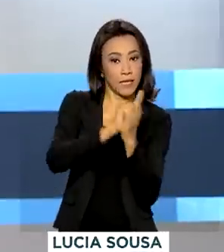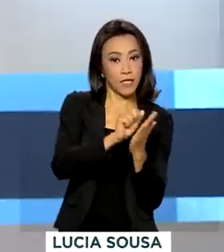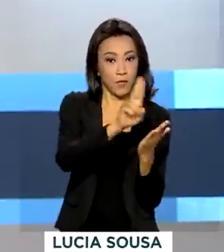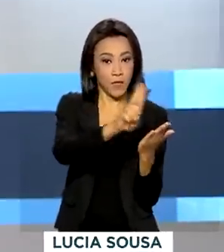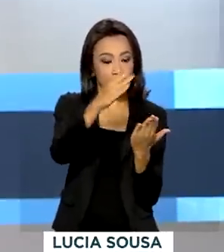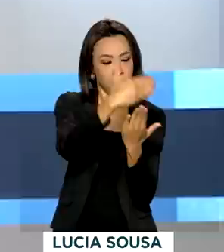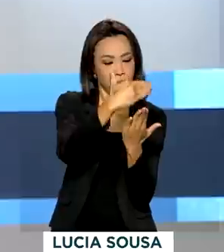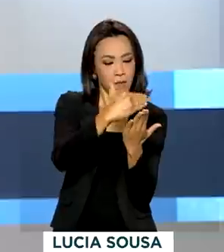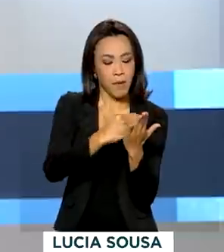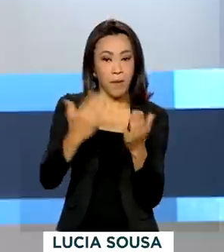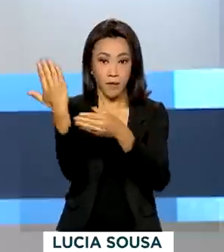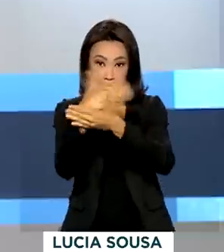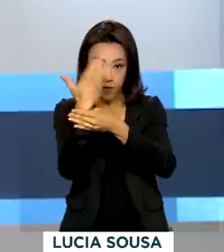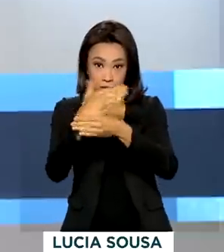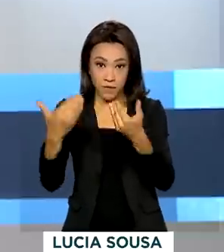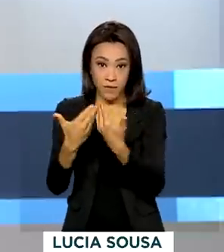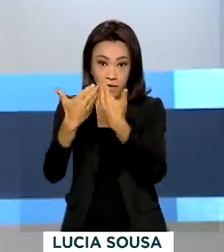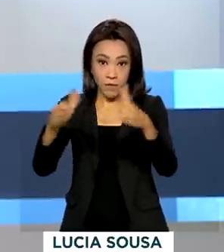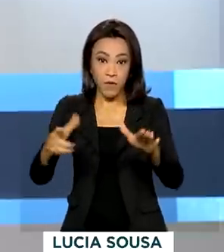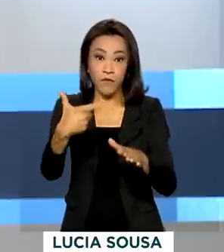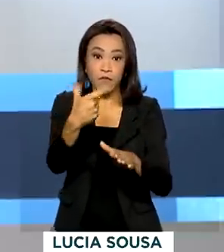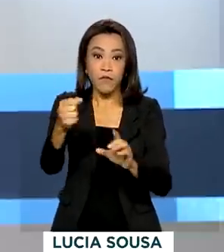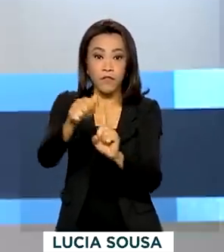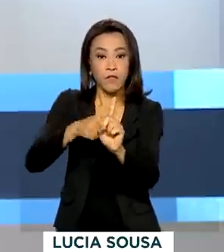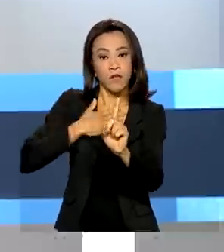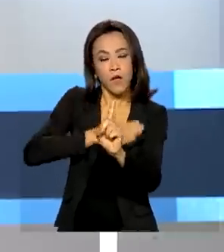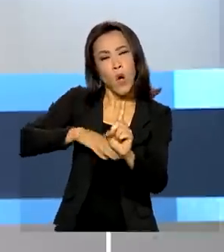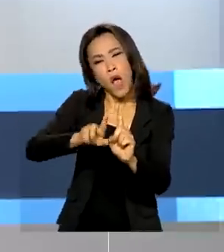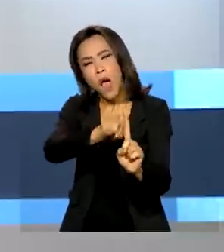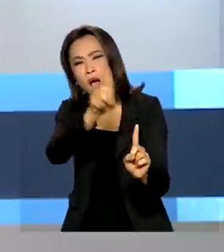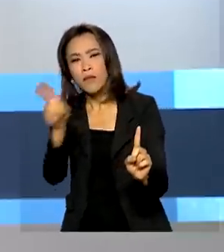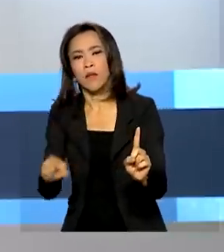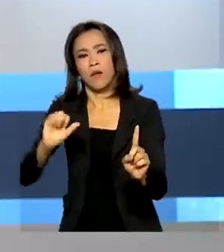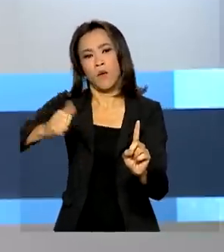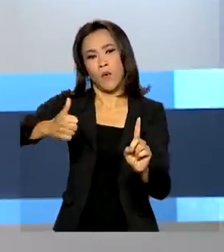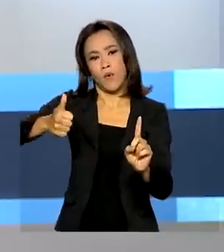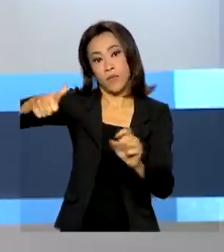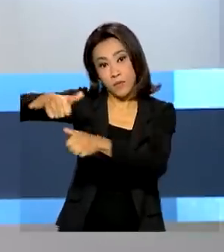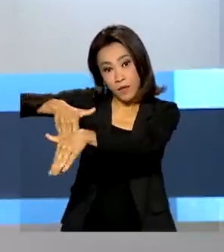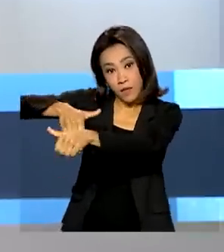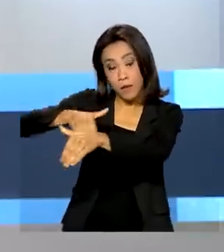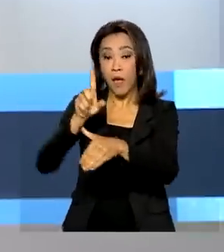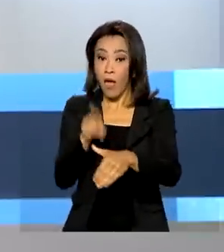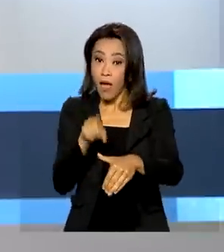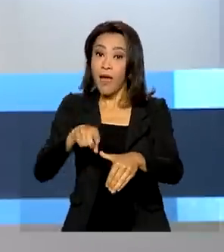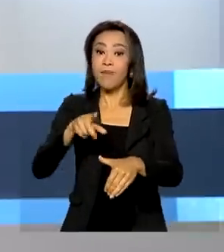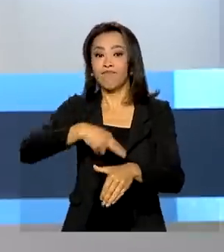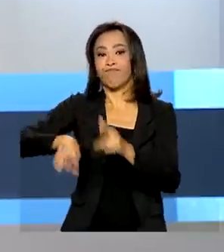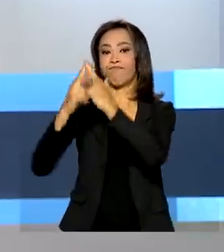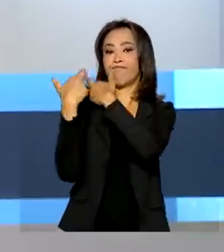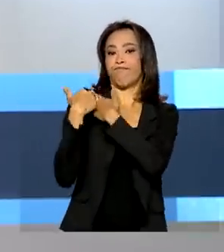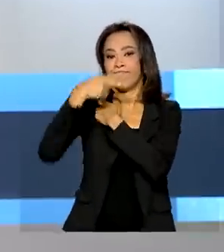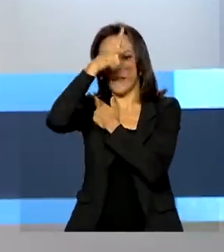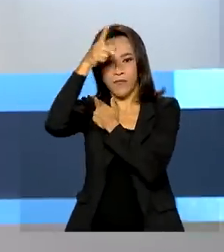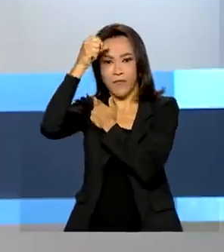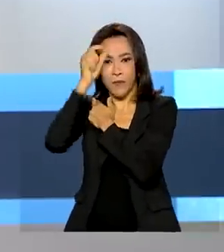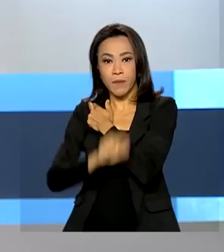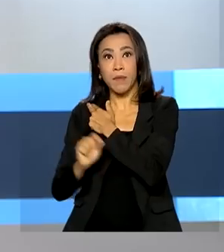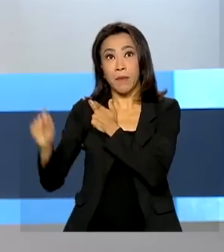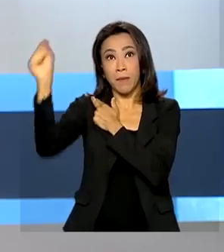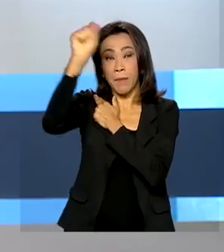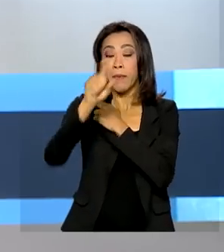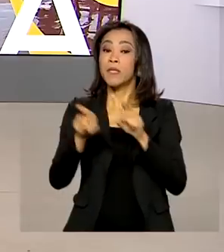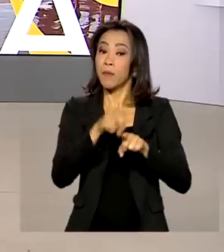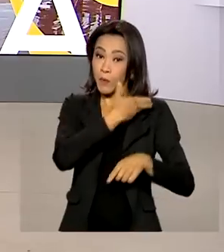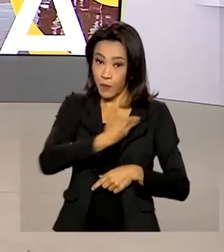será aberto no dia 20 de agosto e vai até 11 de setembro. Lembrando que o cadastro é feito pelas prefeituras e pelo governo do Distrito